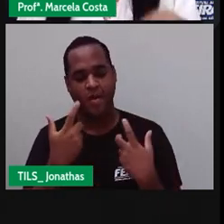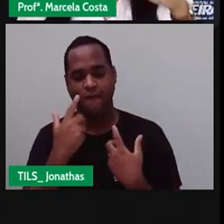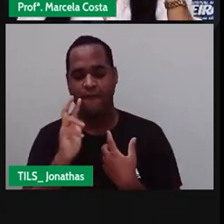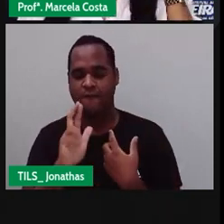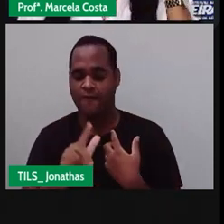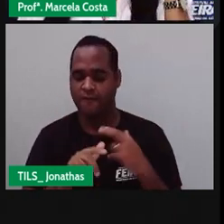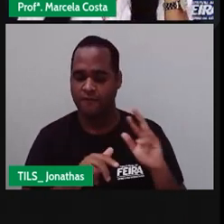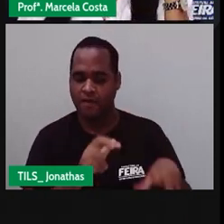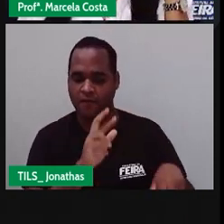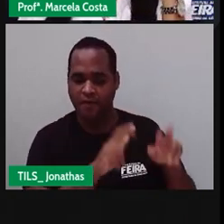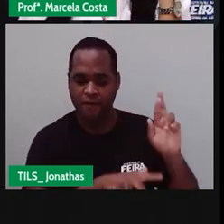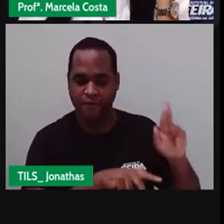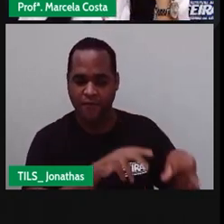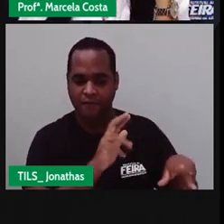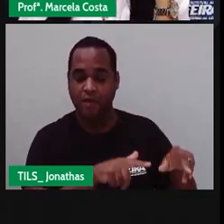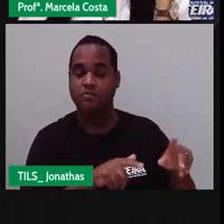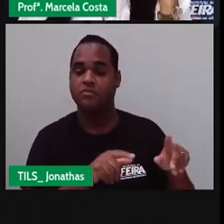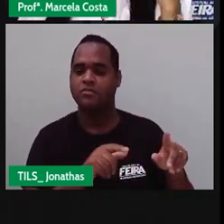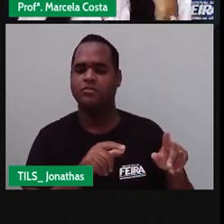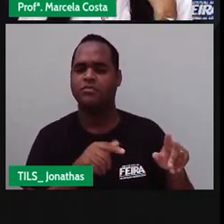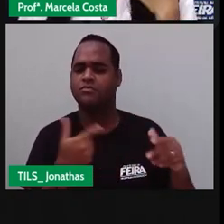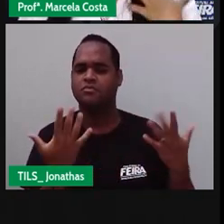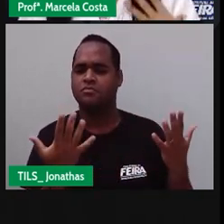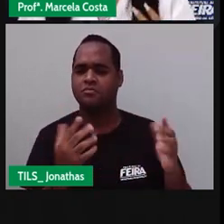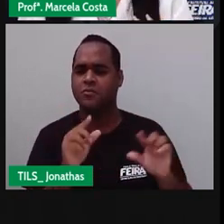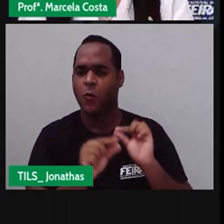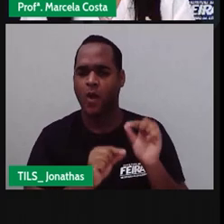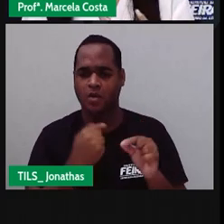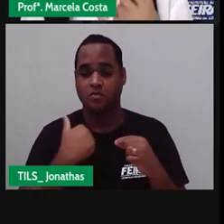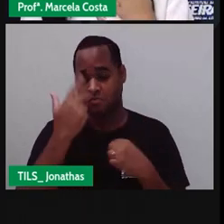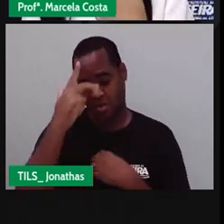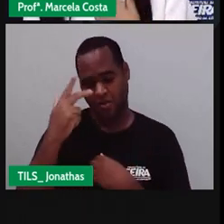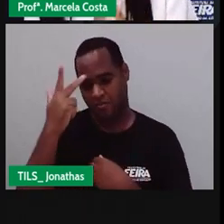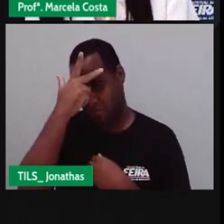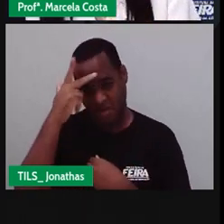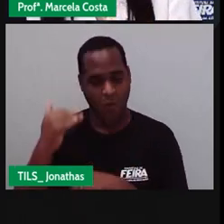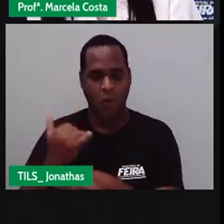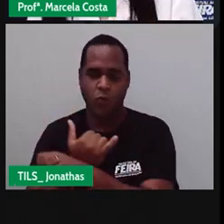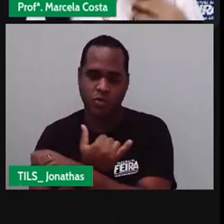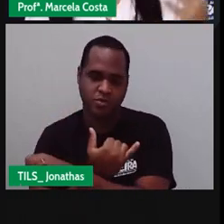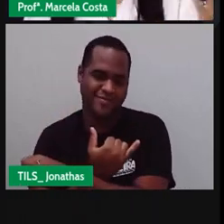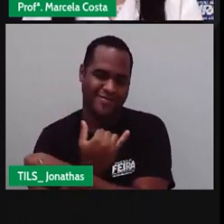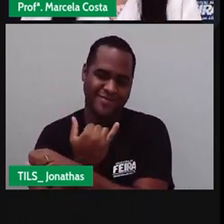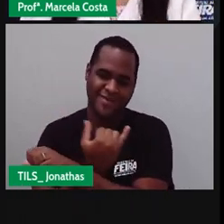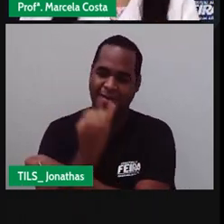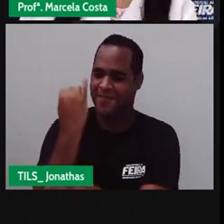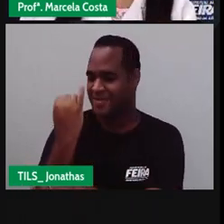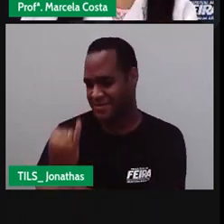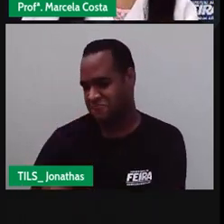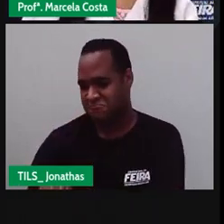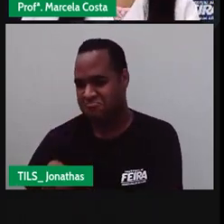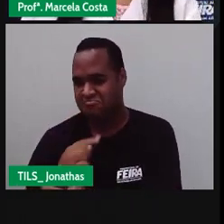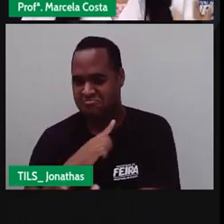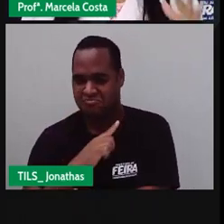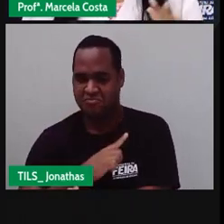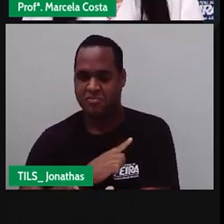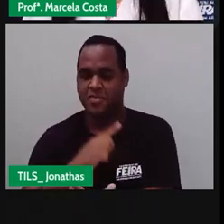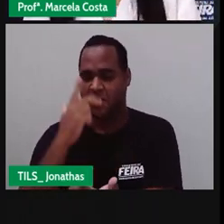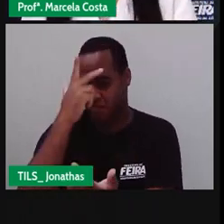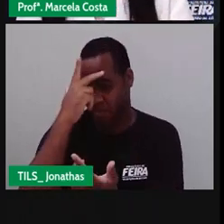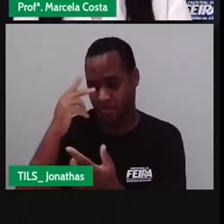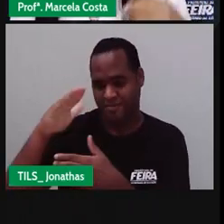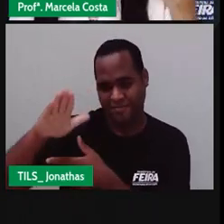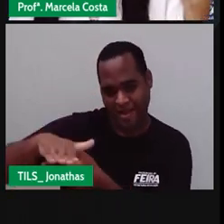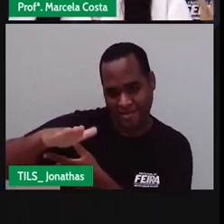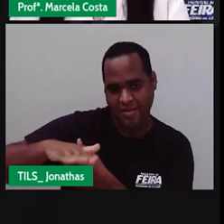diferenças No físico Pessoas gordas Pessoas mais magras Pessoas